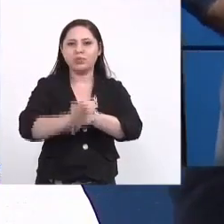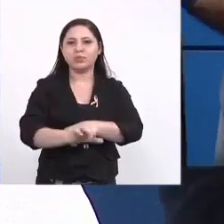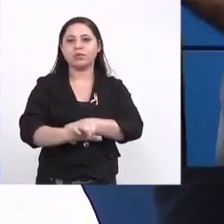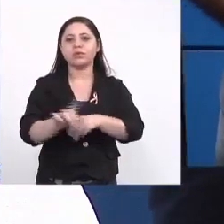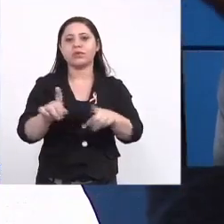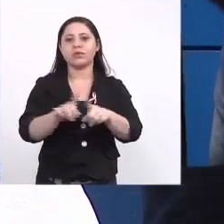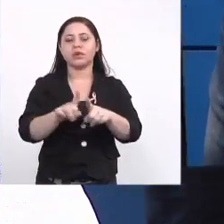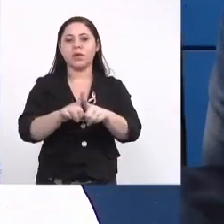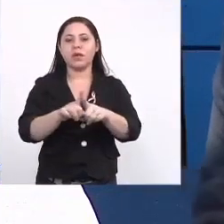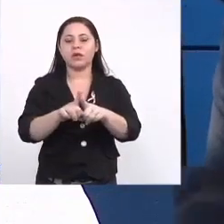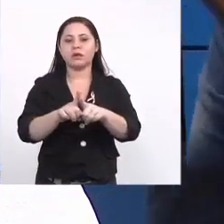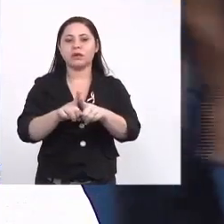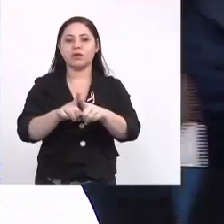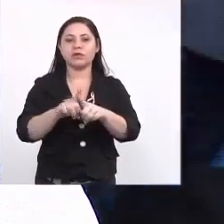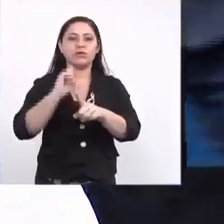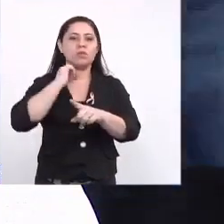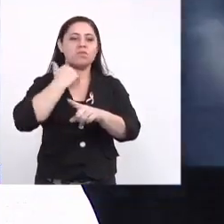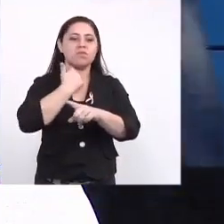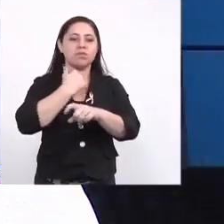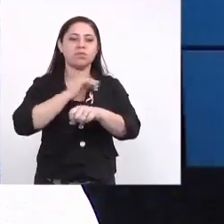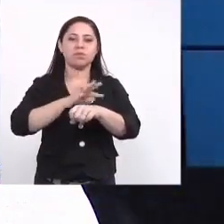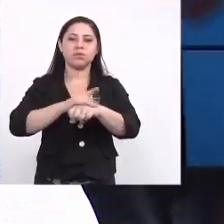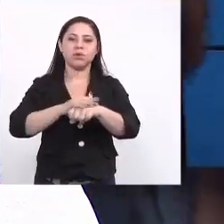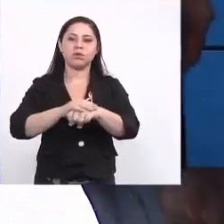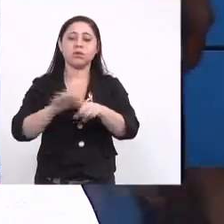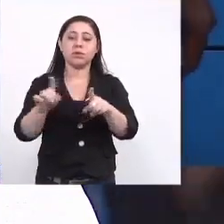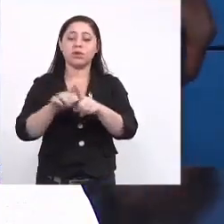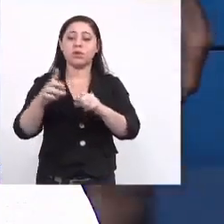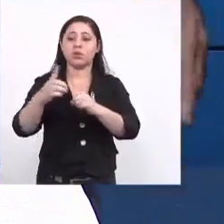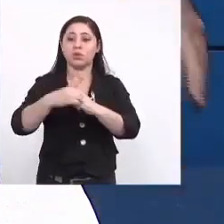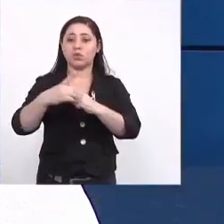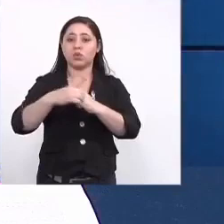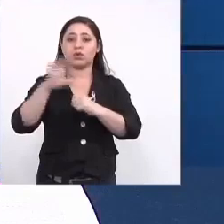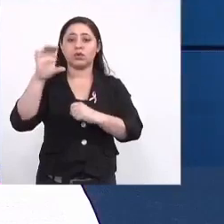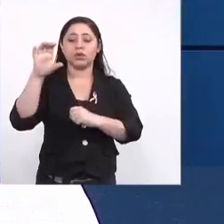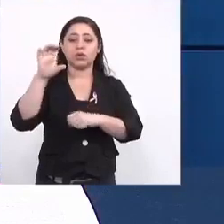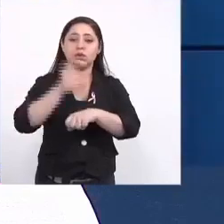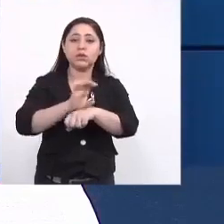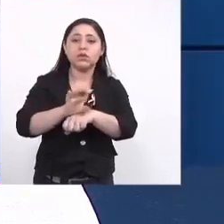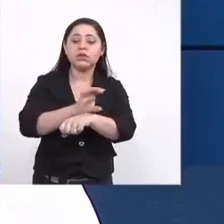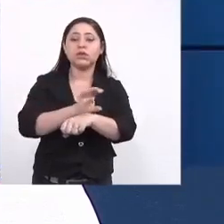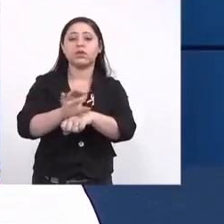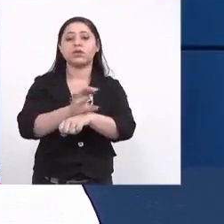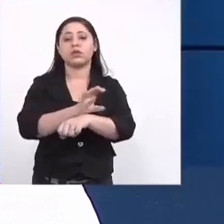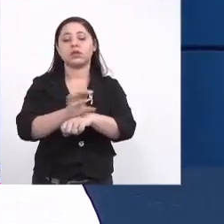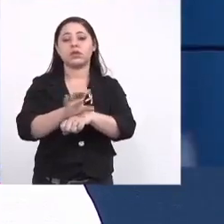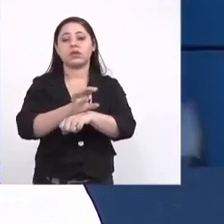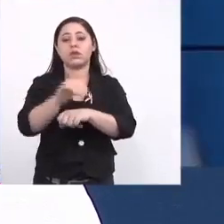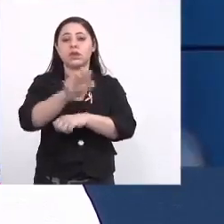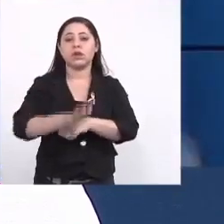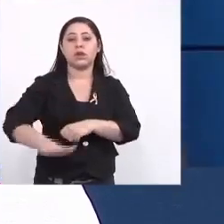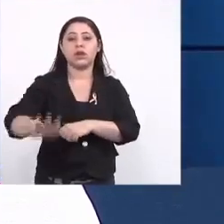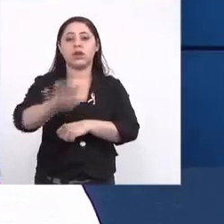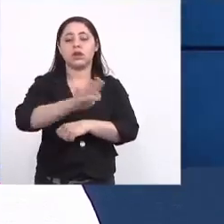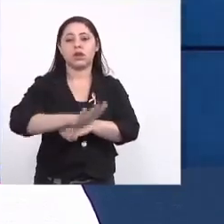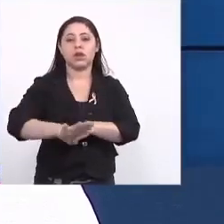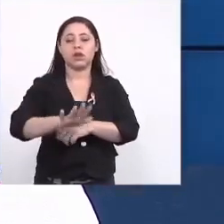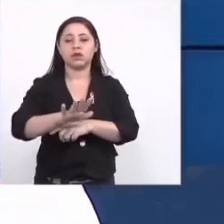parasitárias pela UFMS e doutor em ciências área de